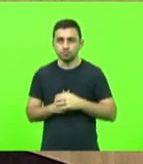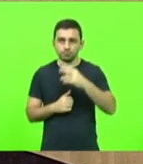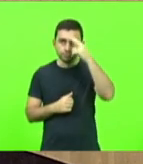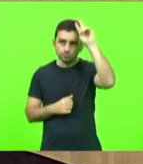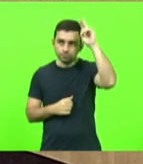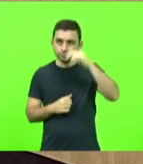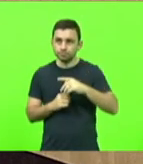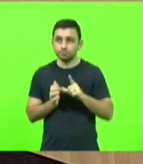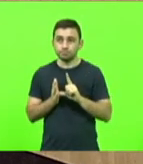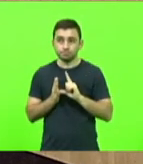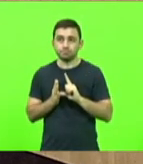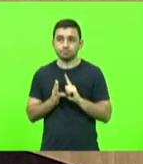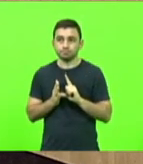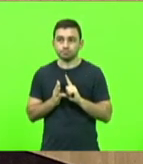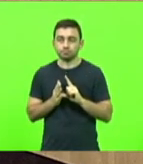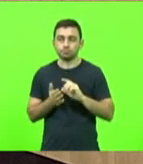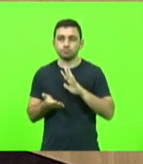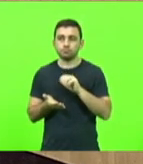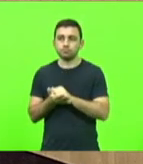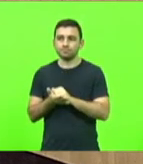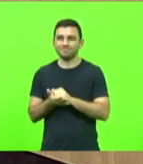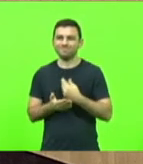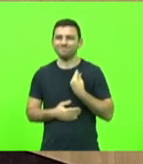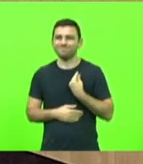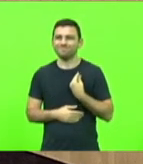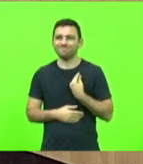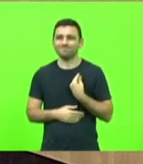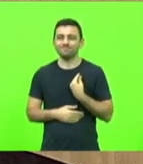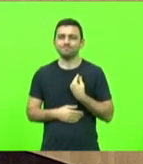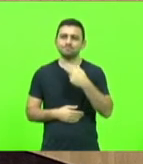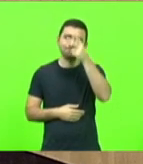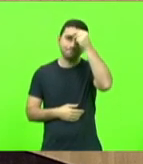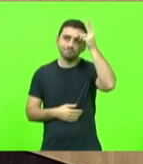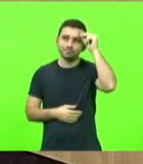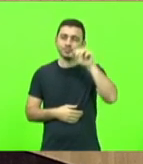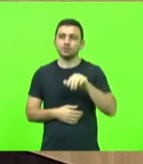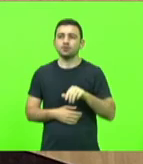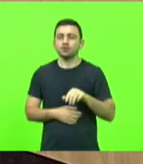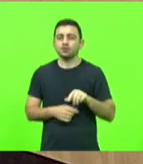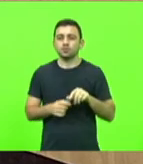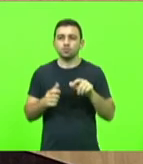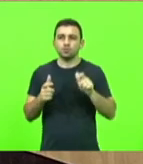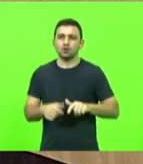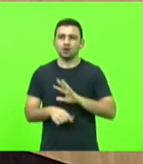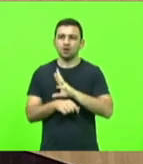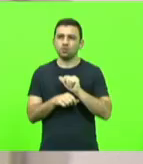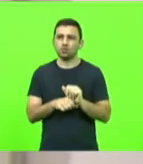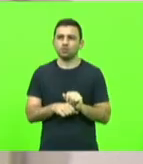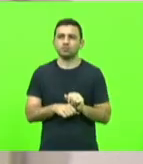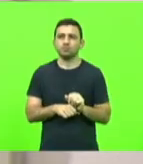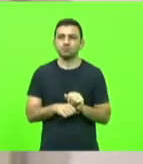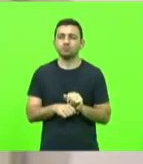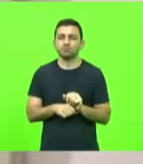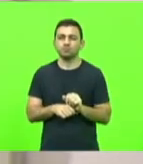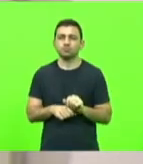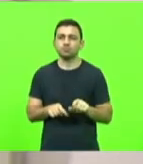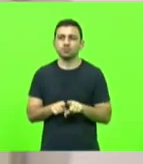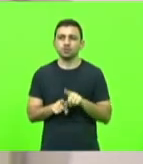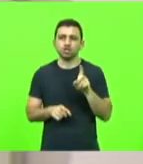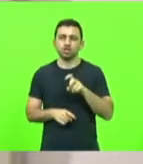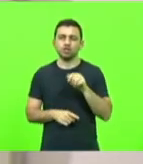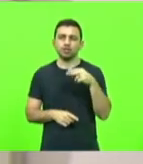registrar a presença no plenário desta casa do prefeito de Aurora, Alexandro Kou, conhecido como Xandão,